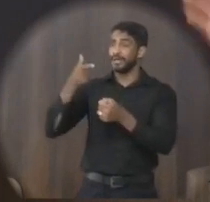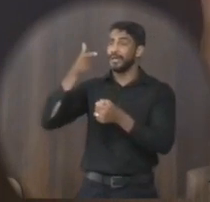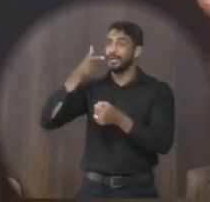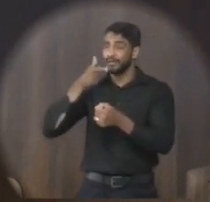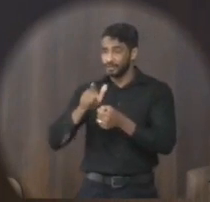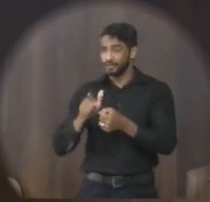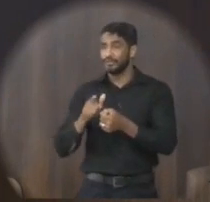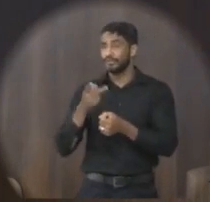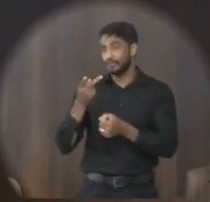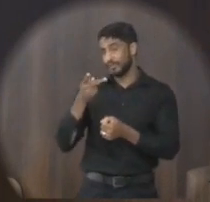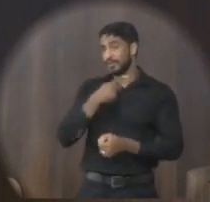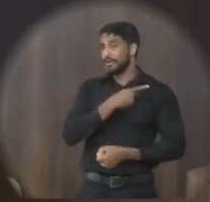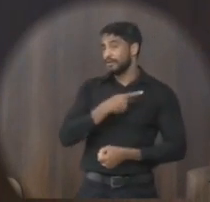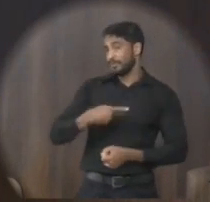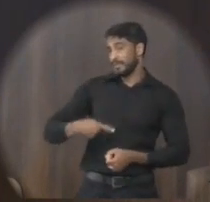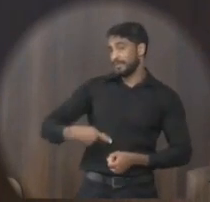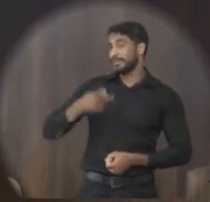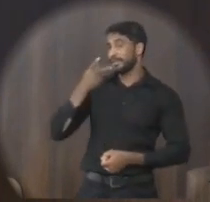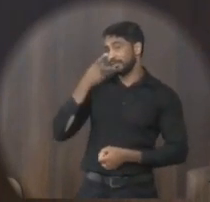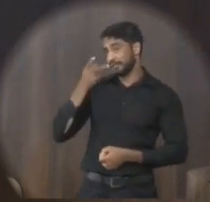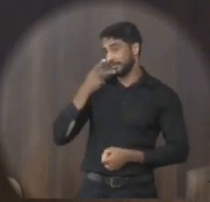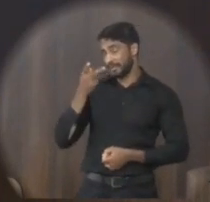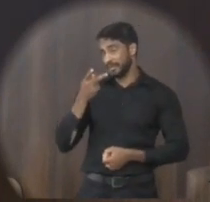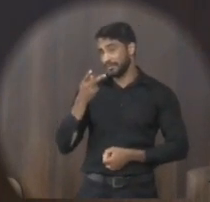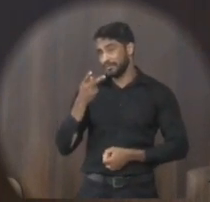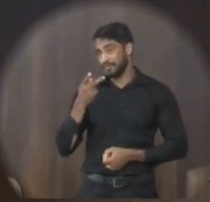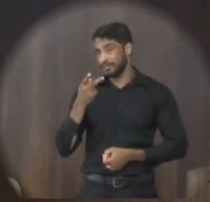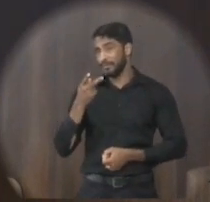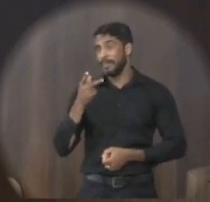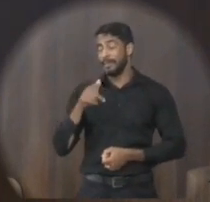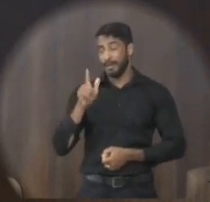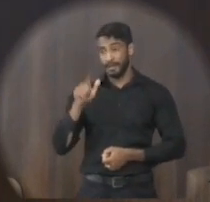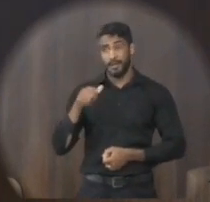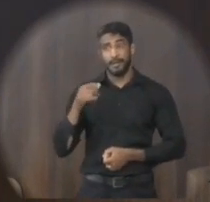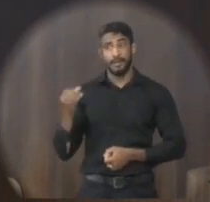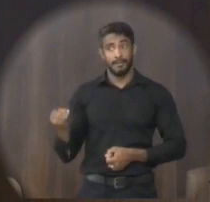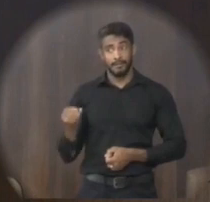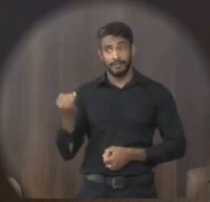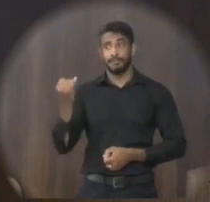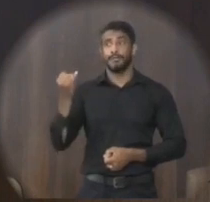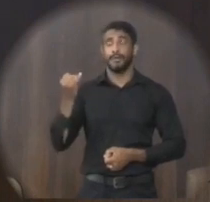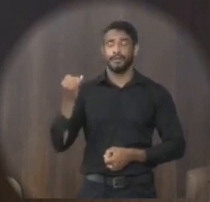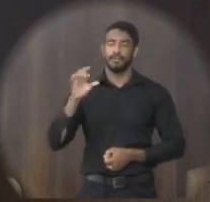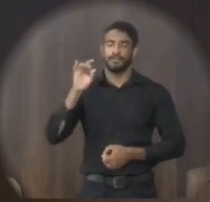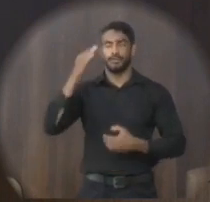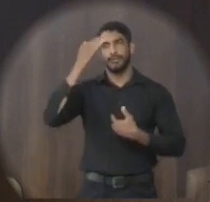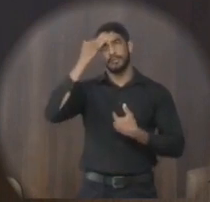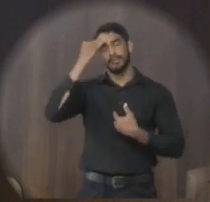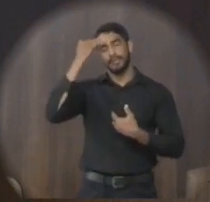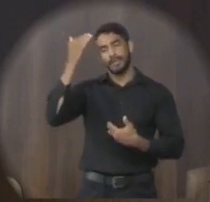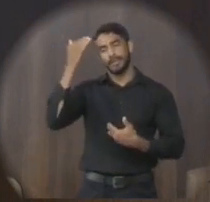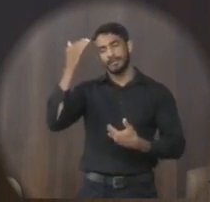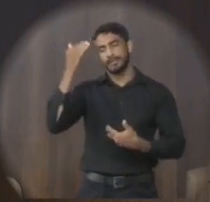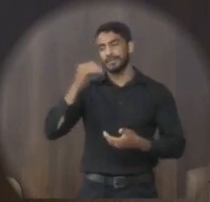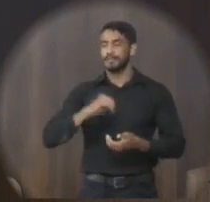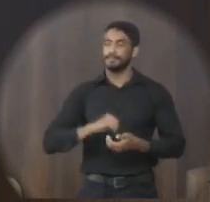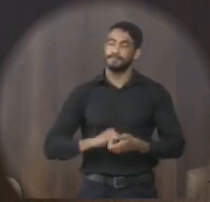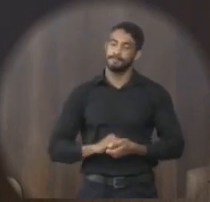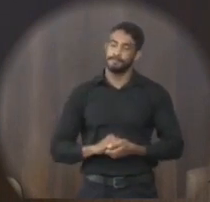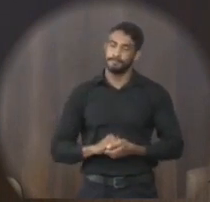como o presidente falou aí, foi bem interessante, então, só tenho a agradecer, muito obrigado.